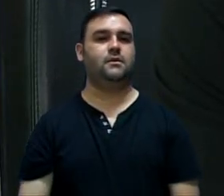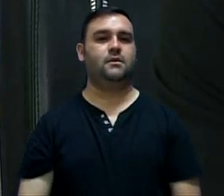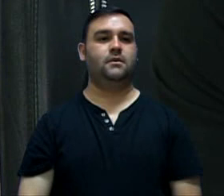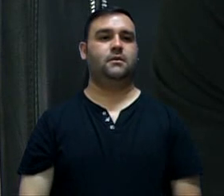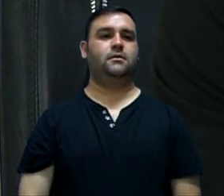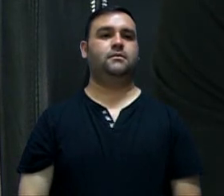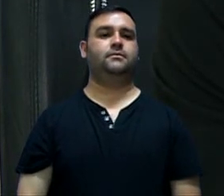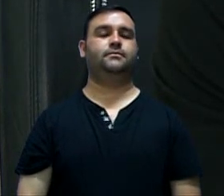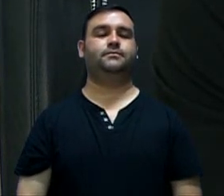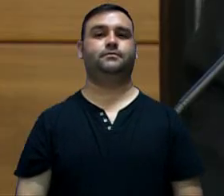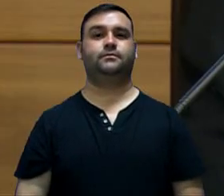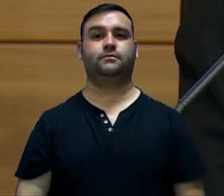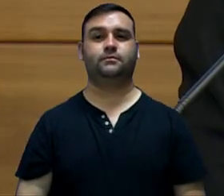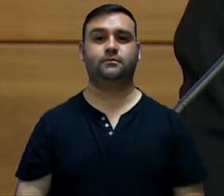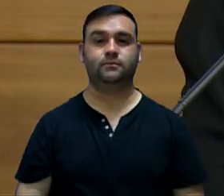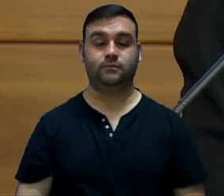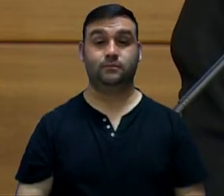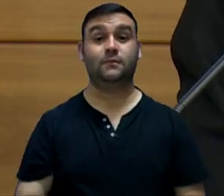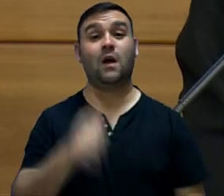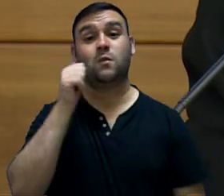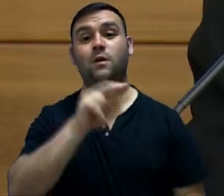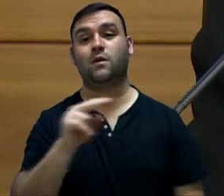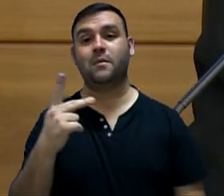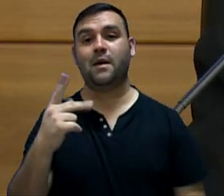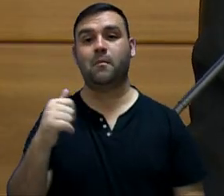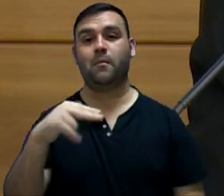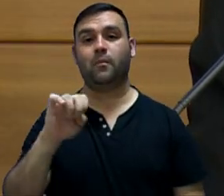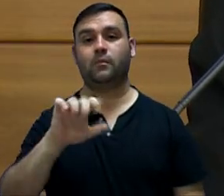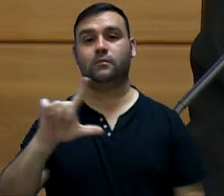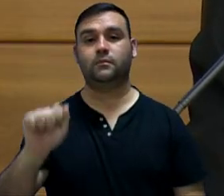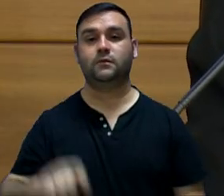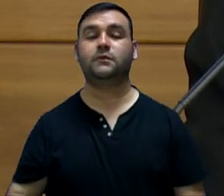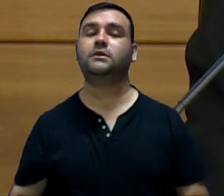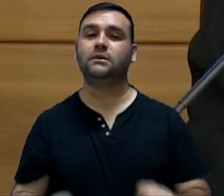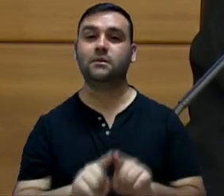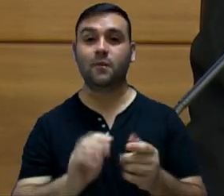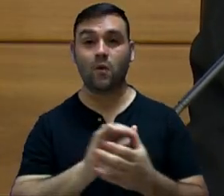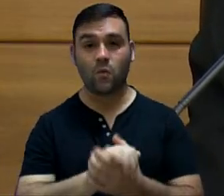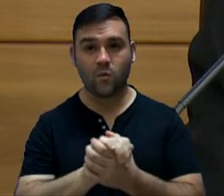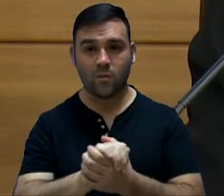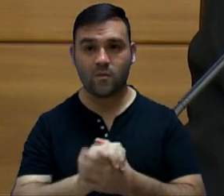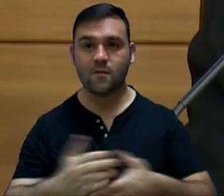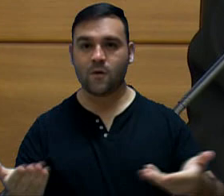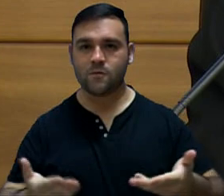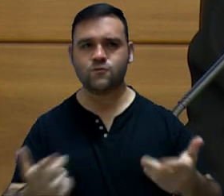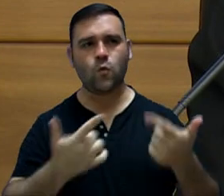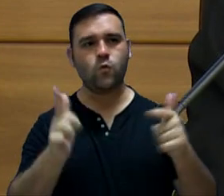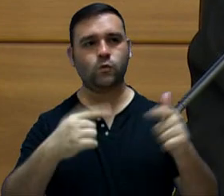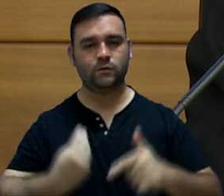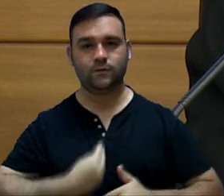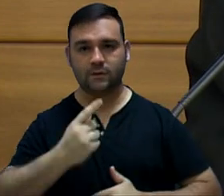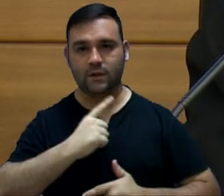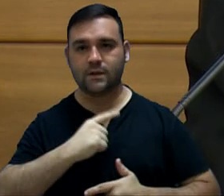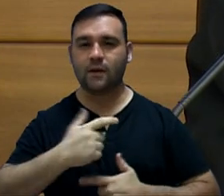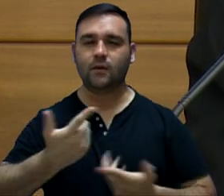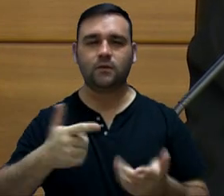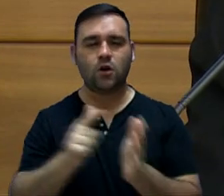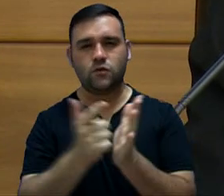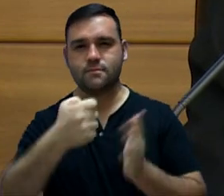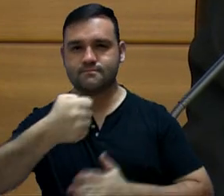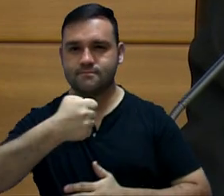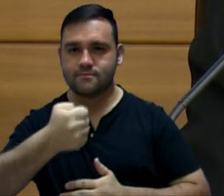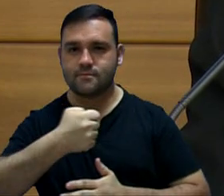Tatiana Casagrande e a Pâmela. E a Pâmela. E cumprimentar também os demais presentes, a imprensa,